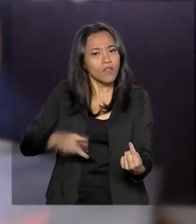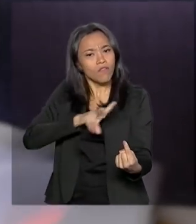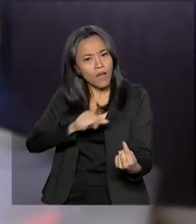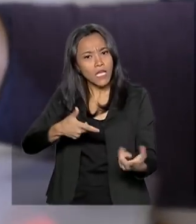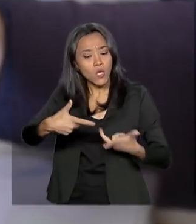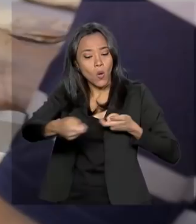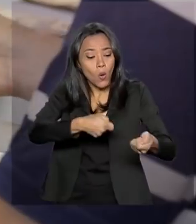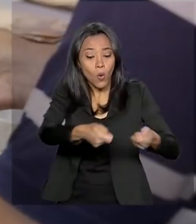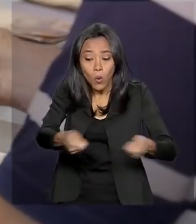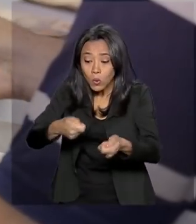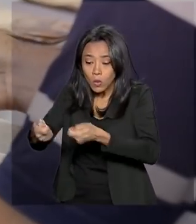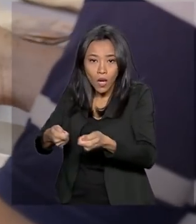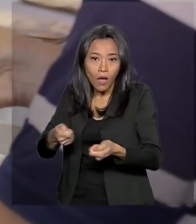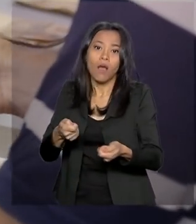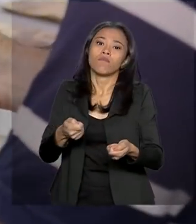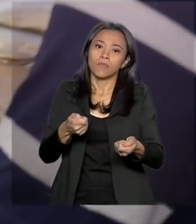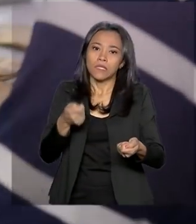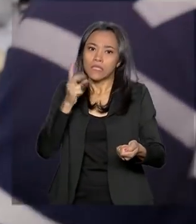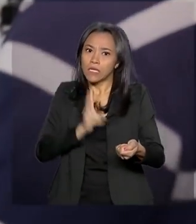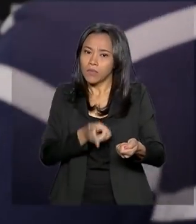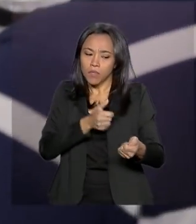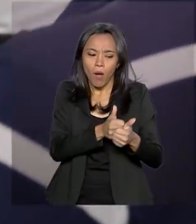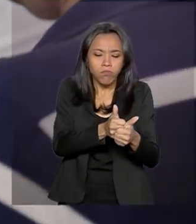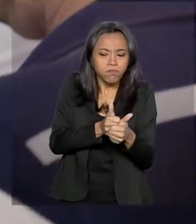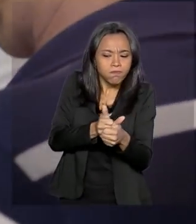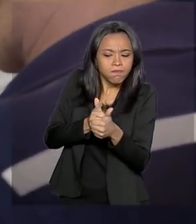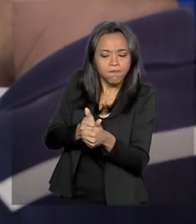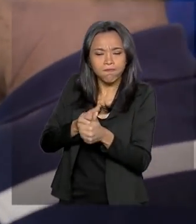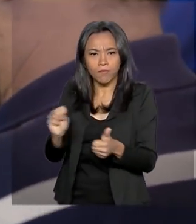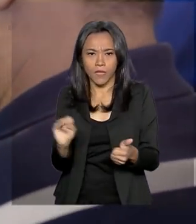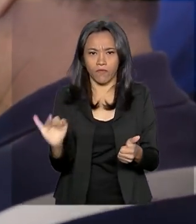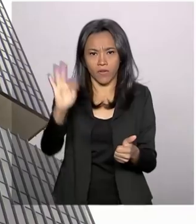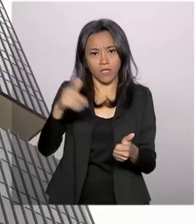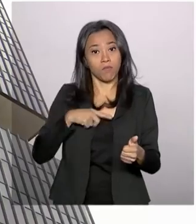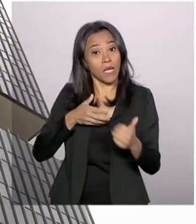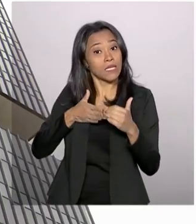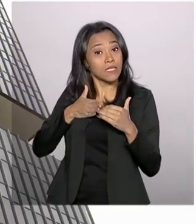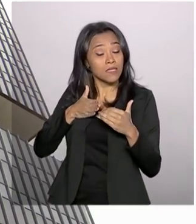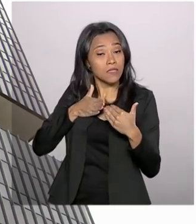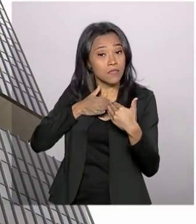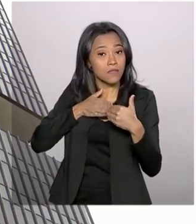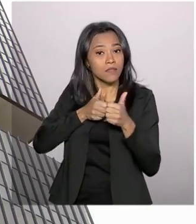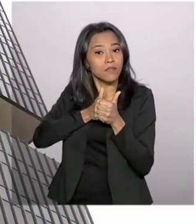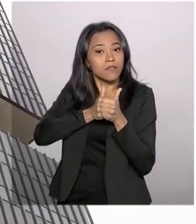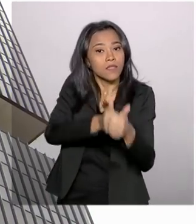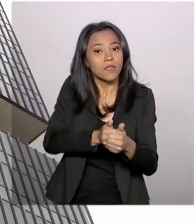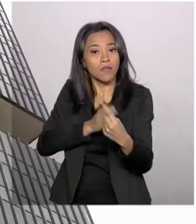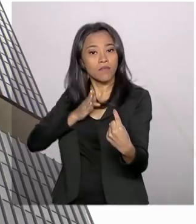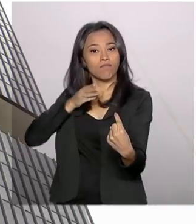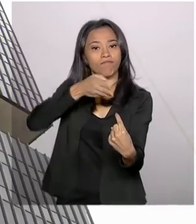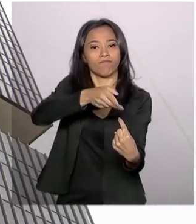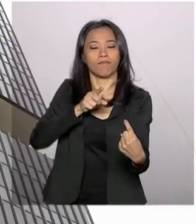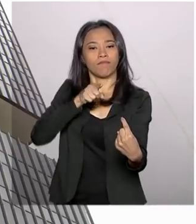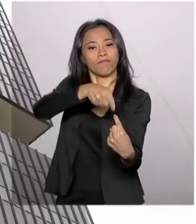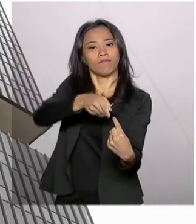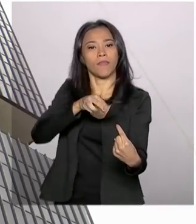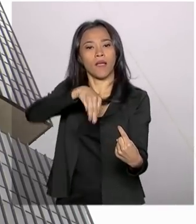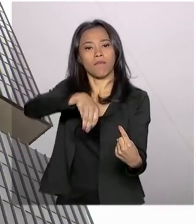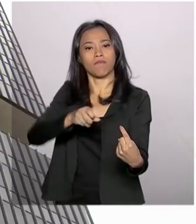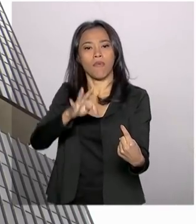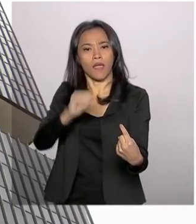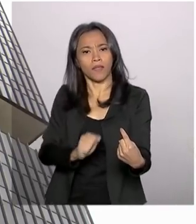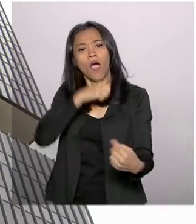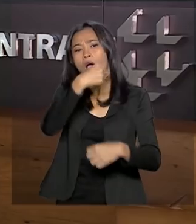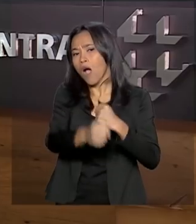sair do controle, que vai ficar próxima de um alvo pré-estabelecido. E essa meta varia de ano para ano e é anunciada